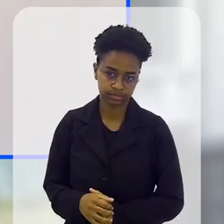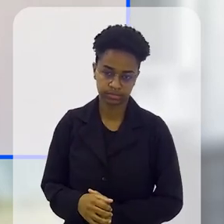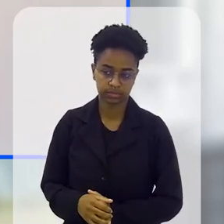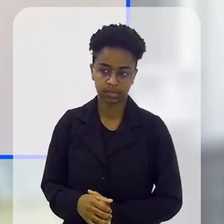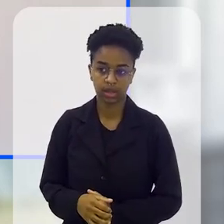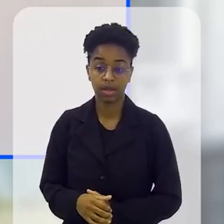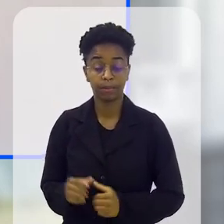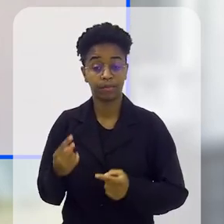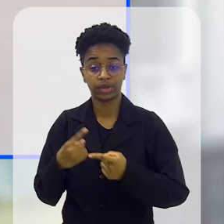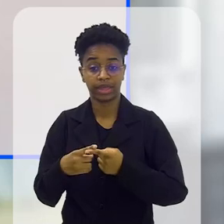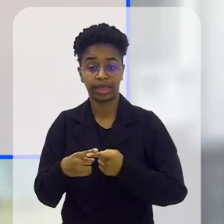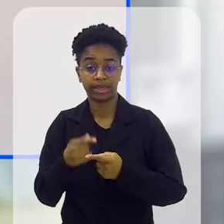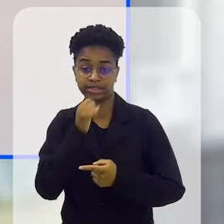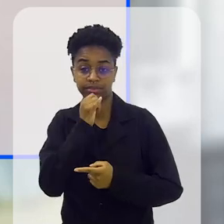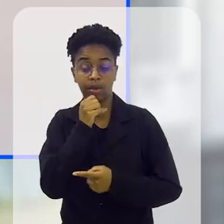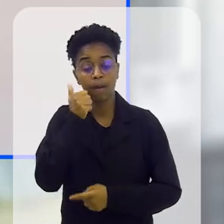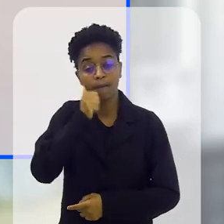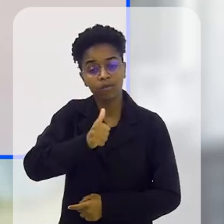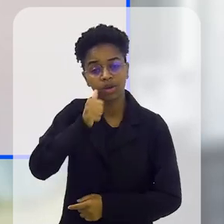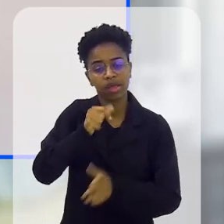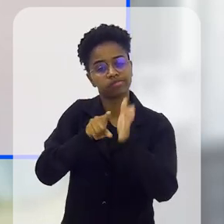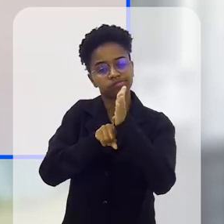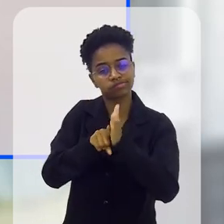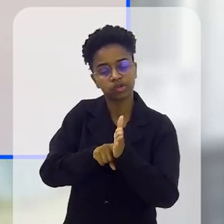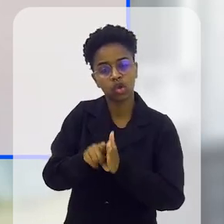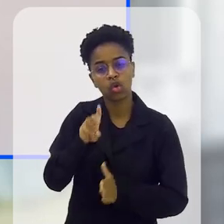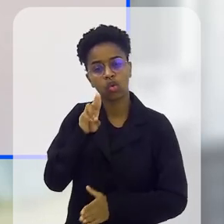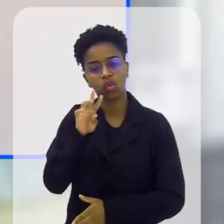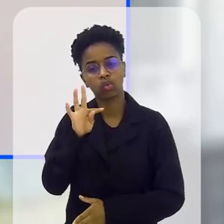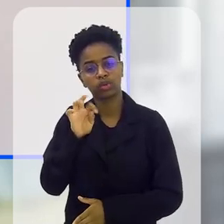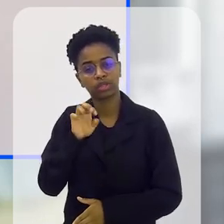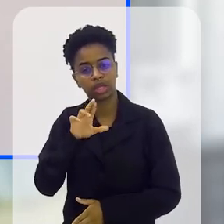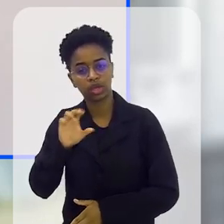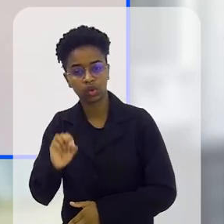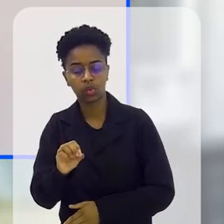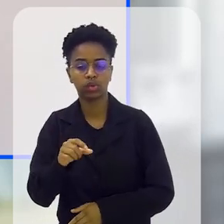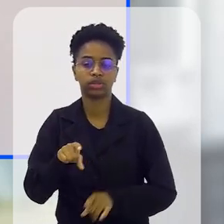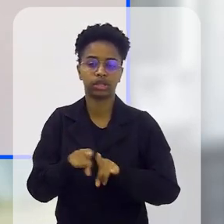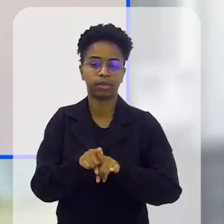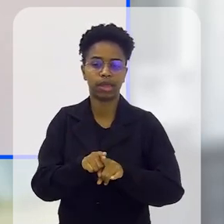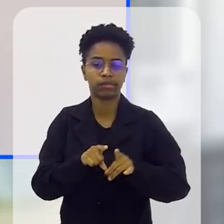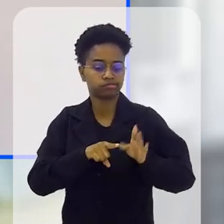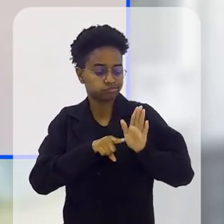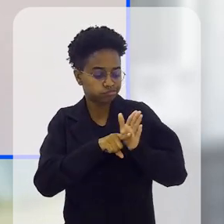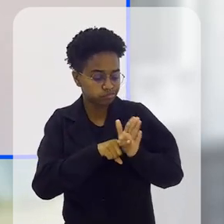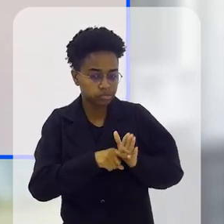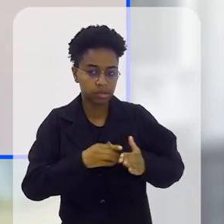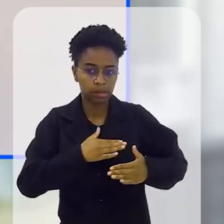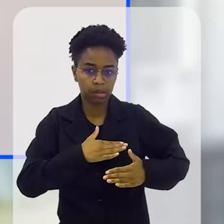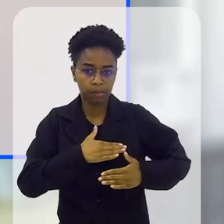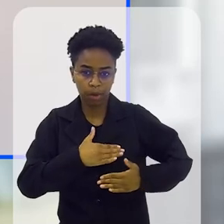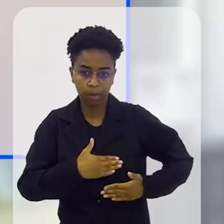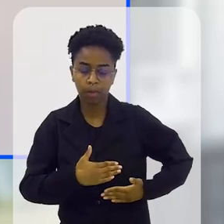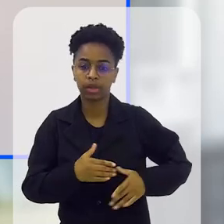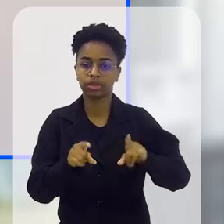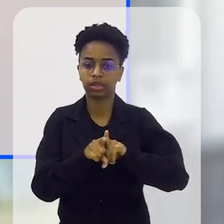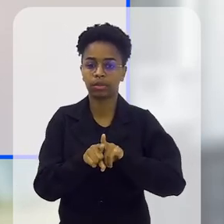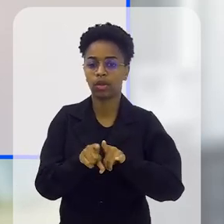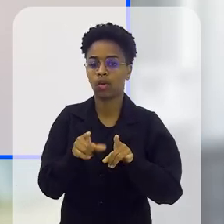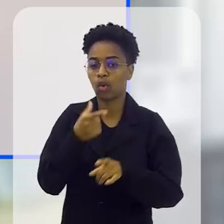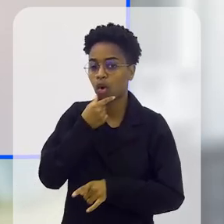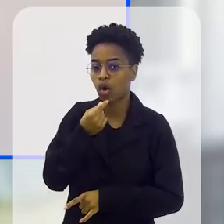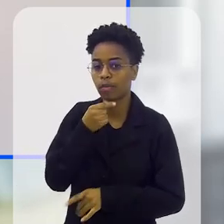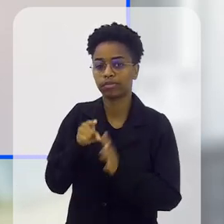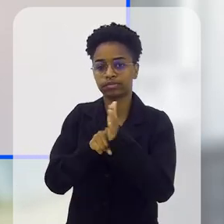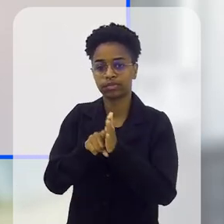infância. Como você falou, a mulher faz o exame do colo uterino, faz a mamografia depois de 40 anos, o homem faz